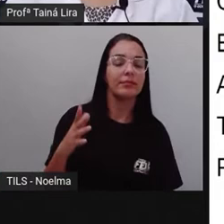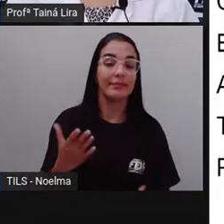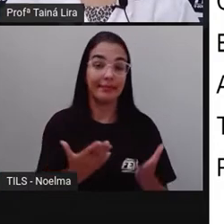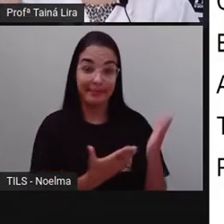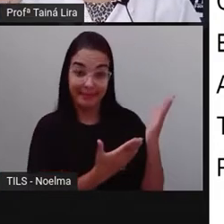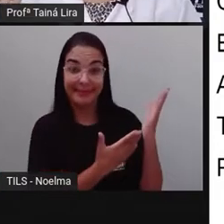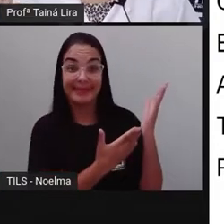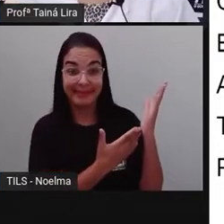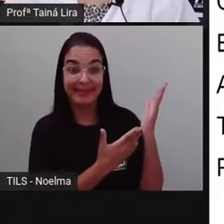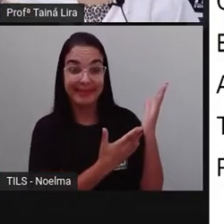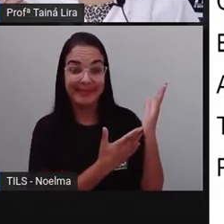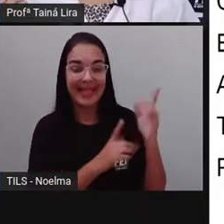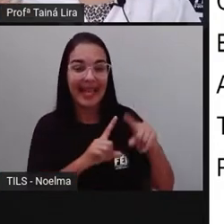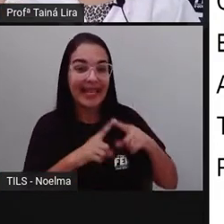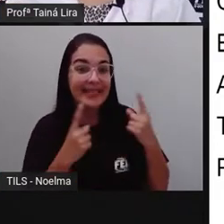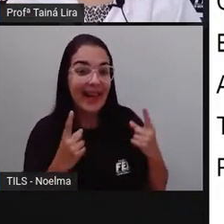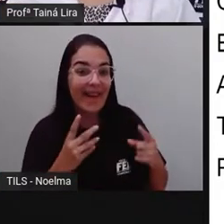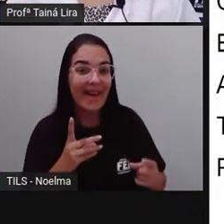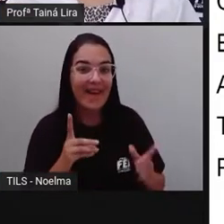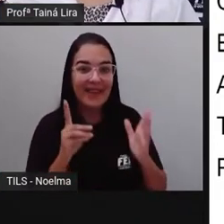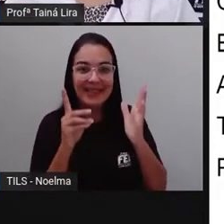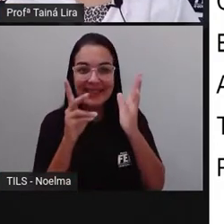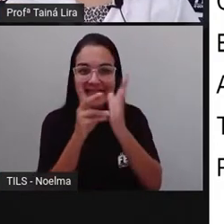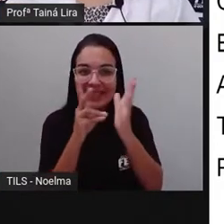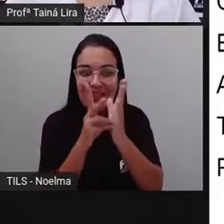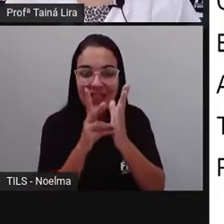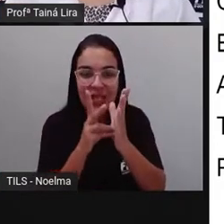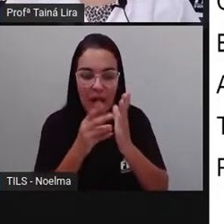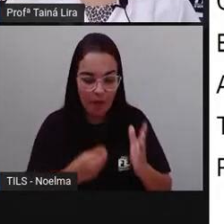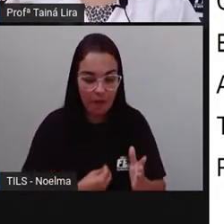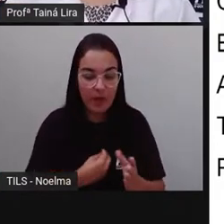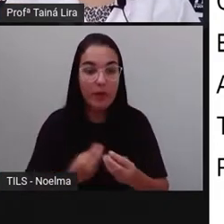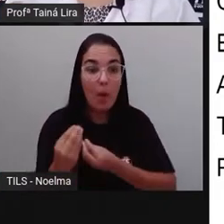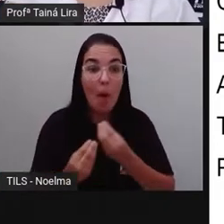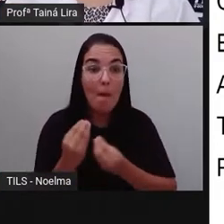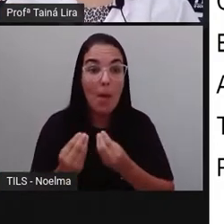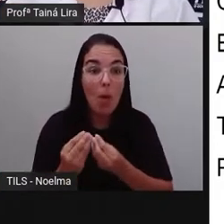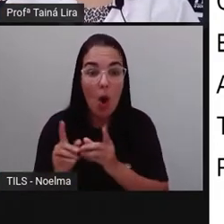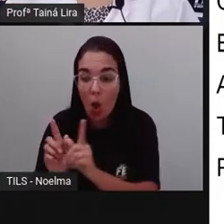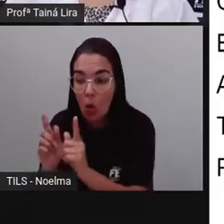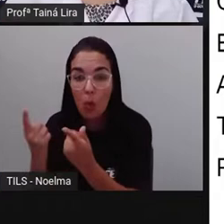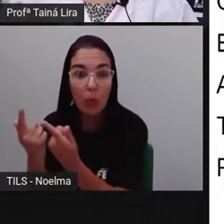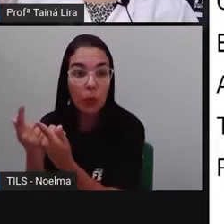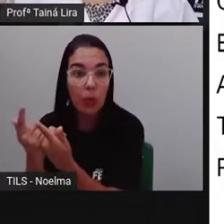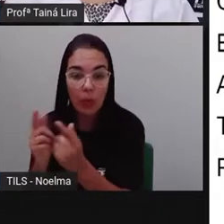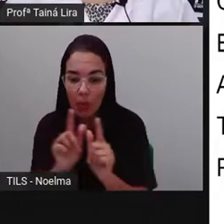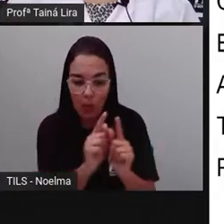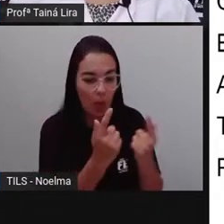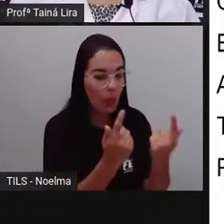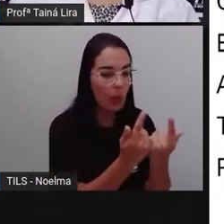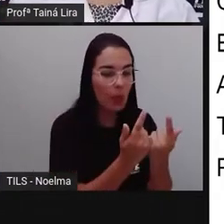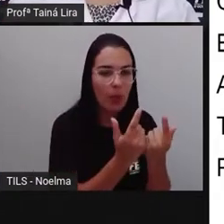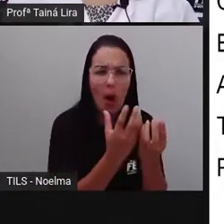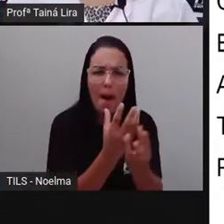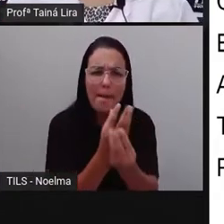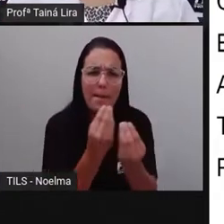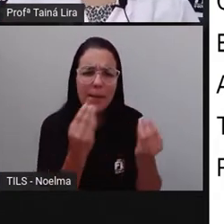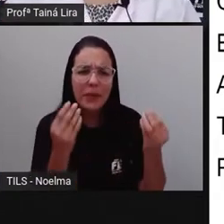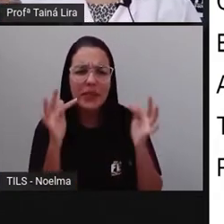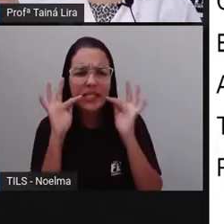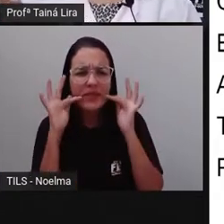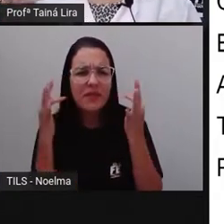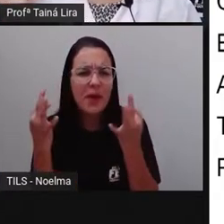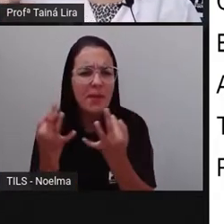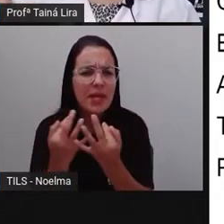indígenas vivem em tribos e geralmente são várias famílias em uma mesma oca. Então, a oca,